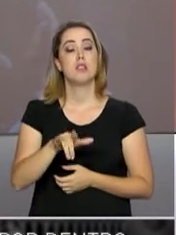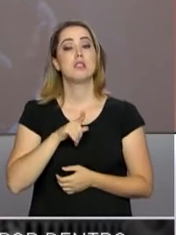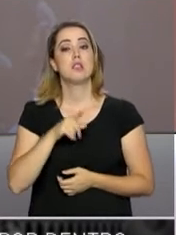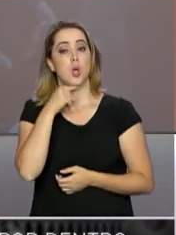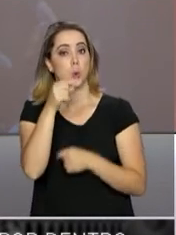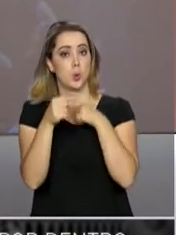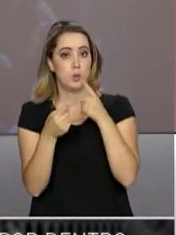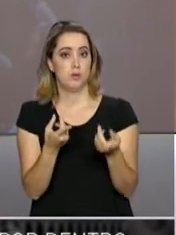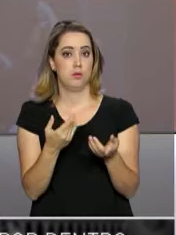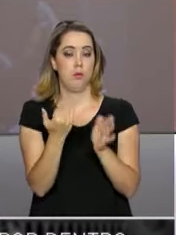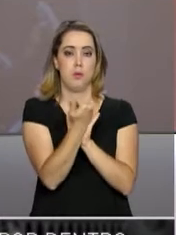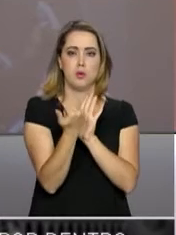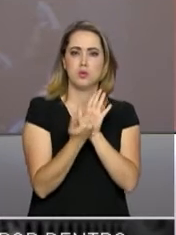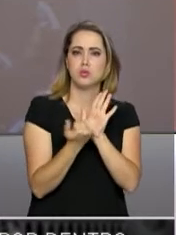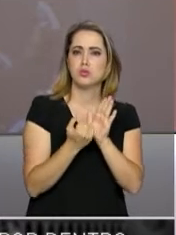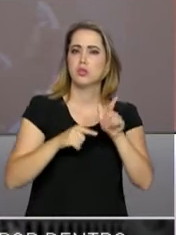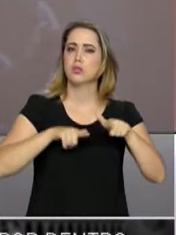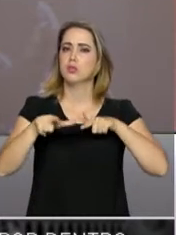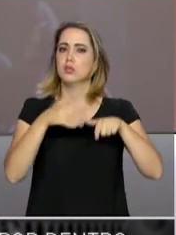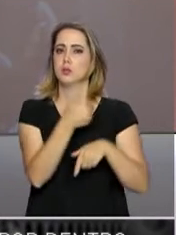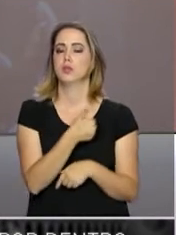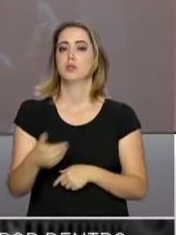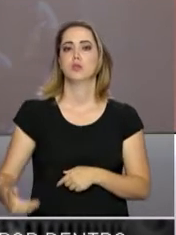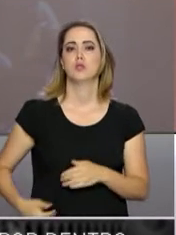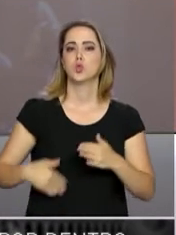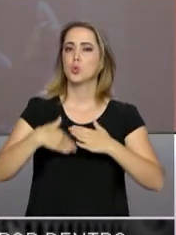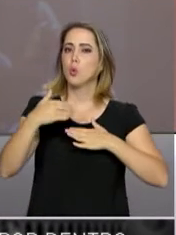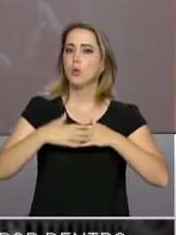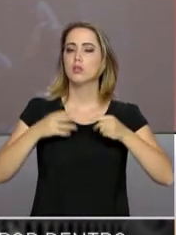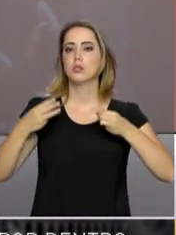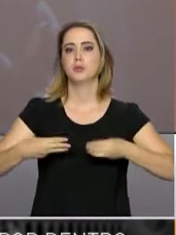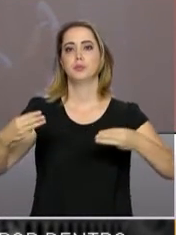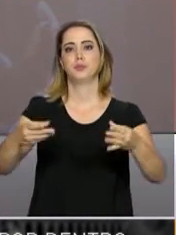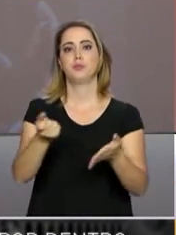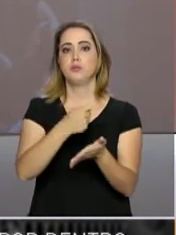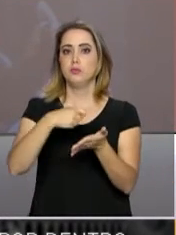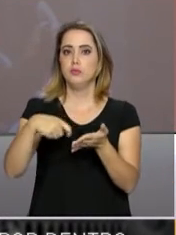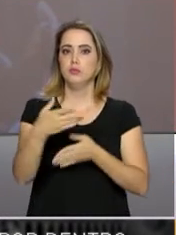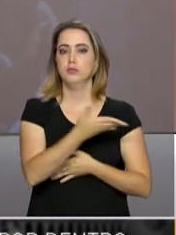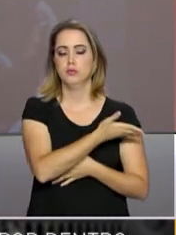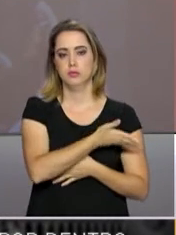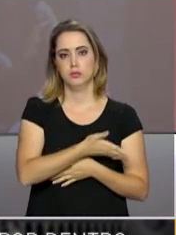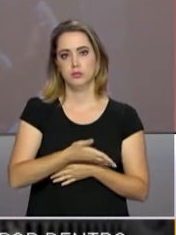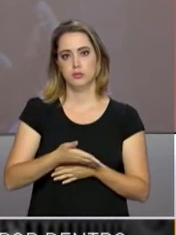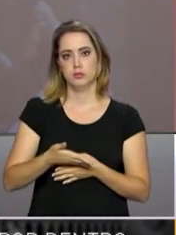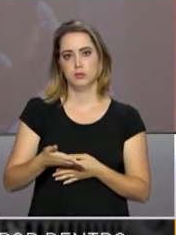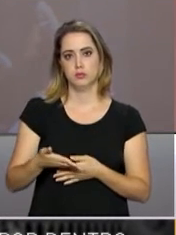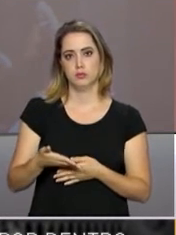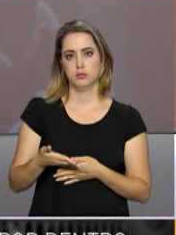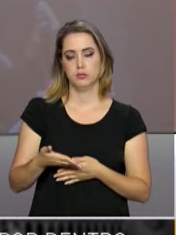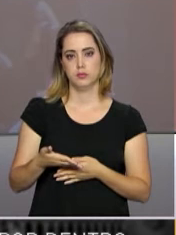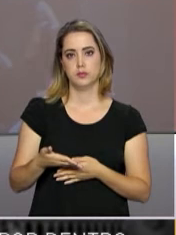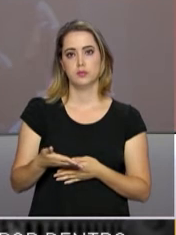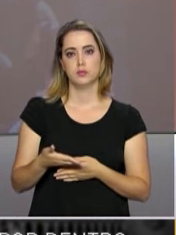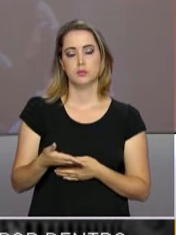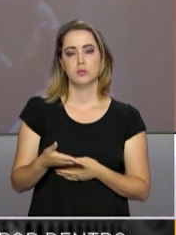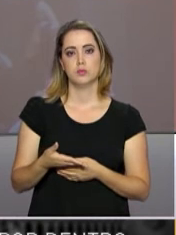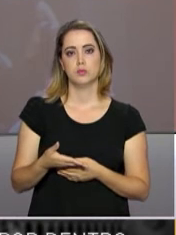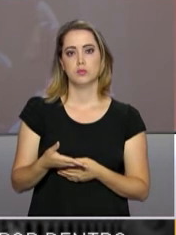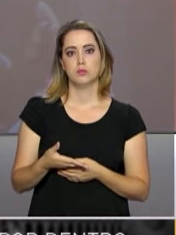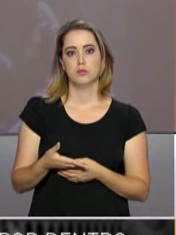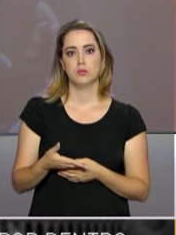dúvidas sobre algum projeto ou ação do Governo, de qualquer Ministério, escreva para por dentro do governo, arroba presidencia